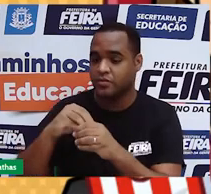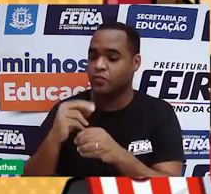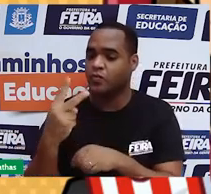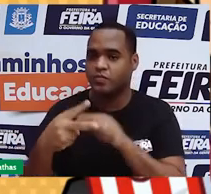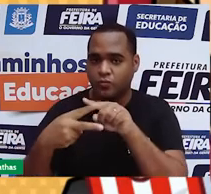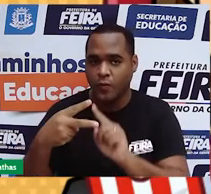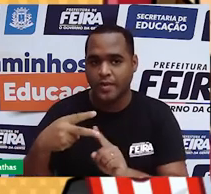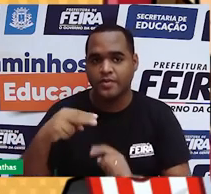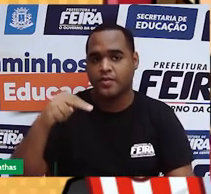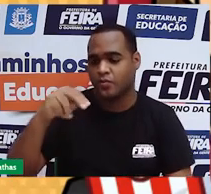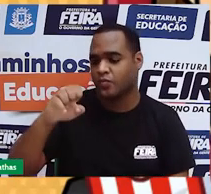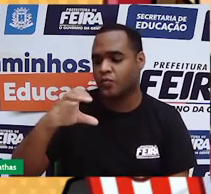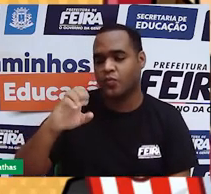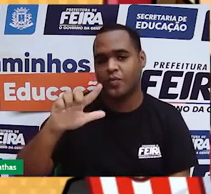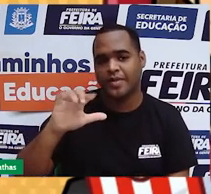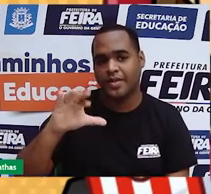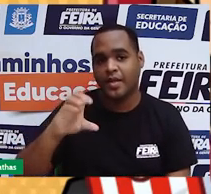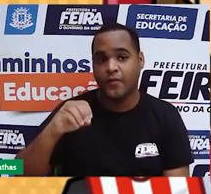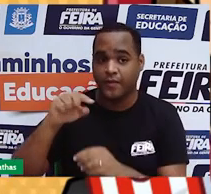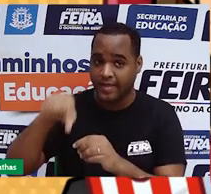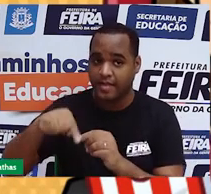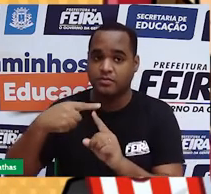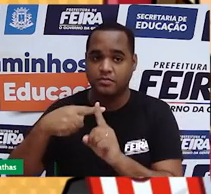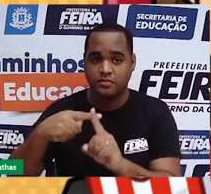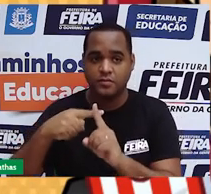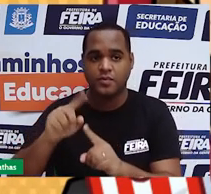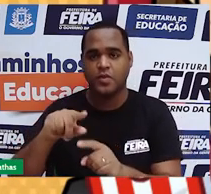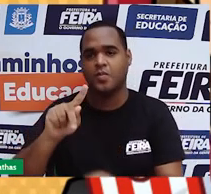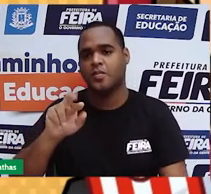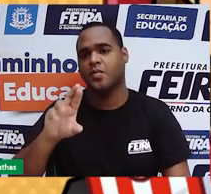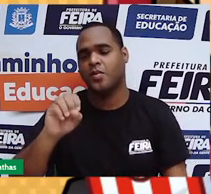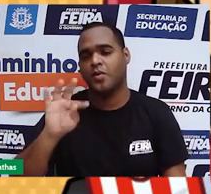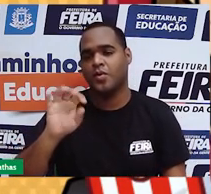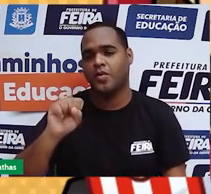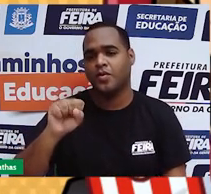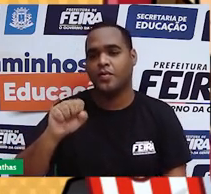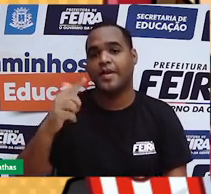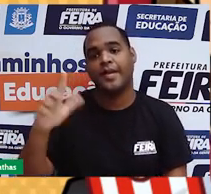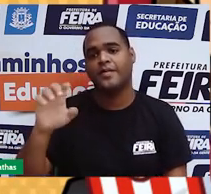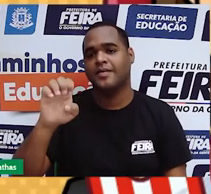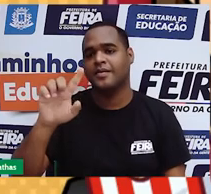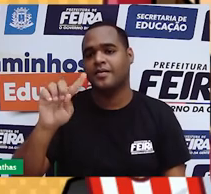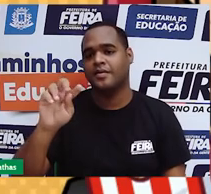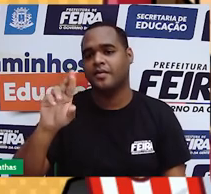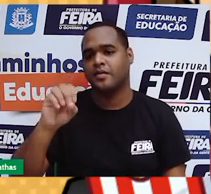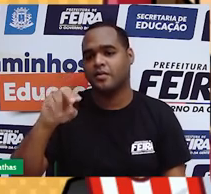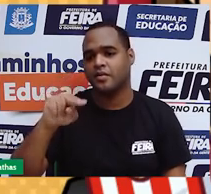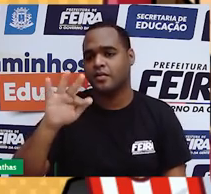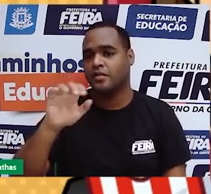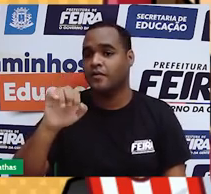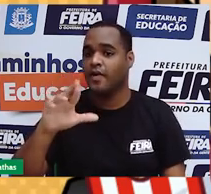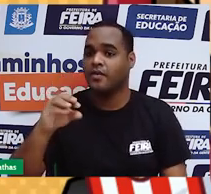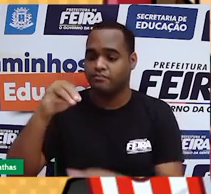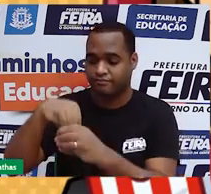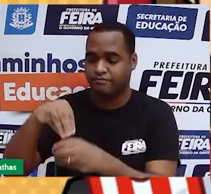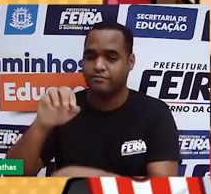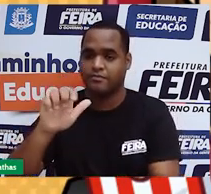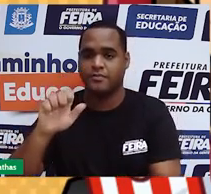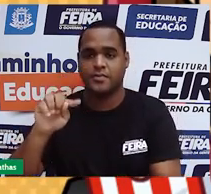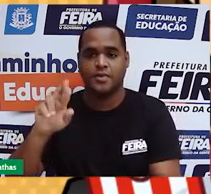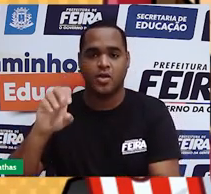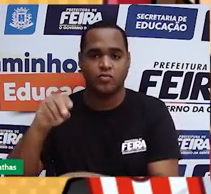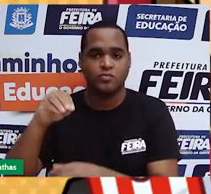duas partes. O núcleo, formado por partículas positivas chamadas de prótons, e a eletrosfera, onde ficariam os elétrons,